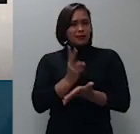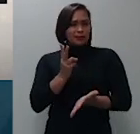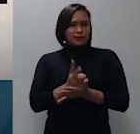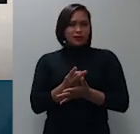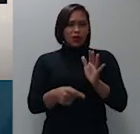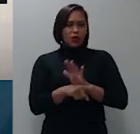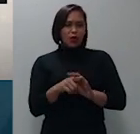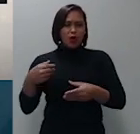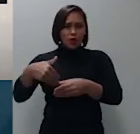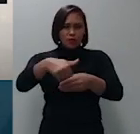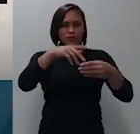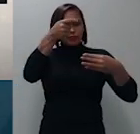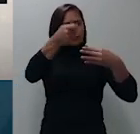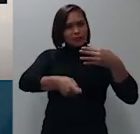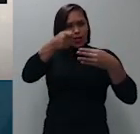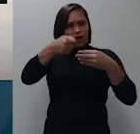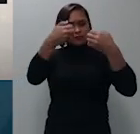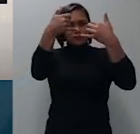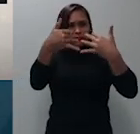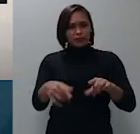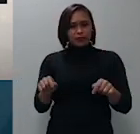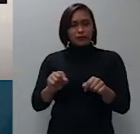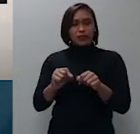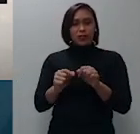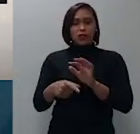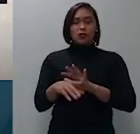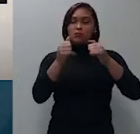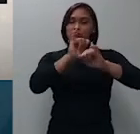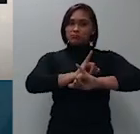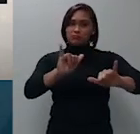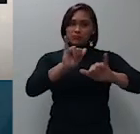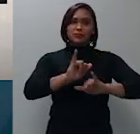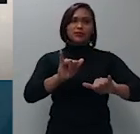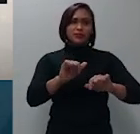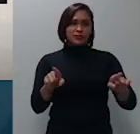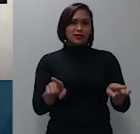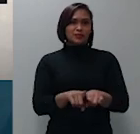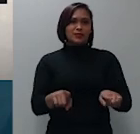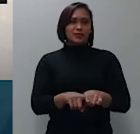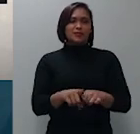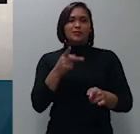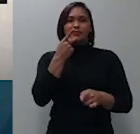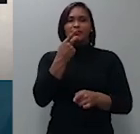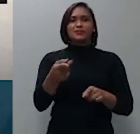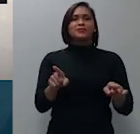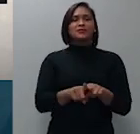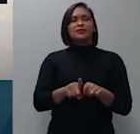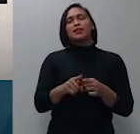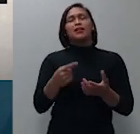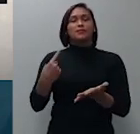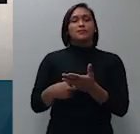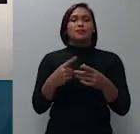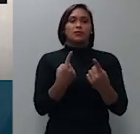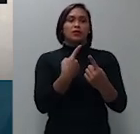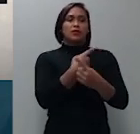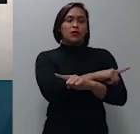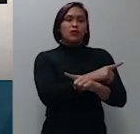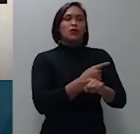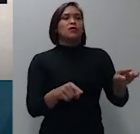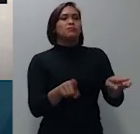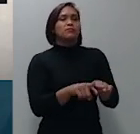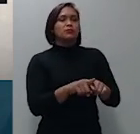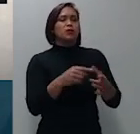recorrido conforme mencionado o presente agravo de instrumento foi interposto quanto a decisão que homologou o plano de